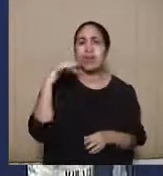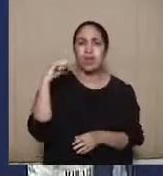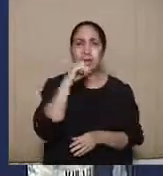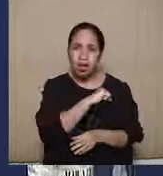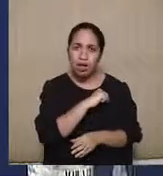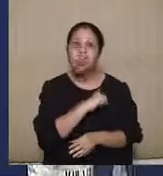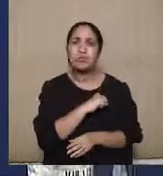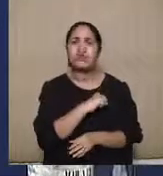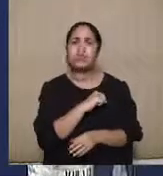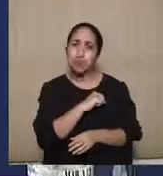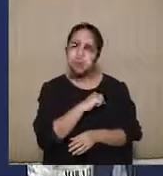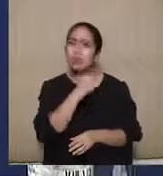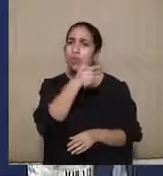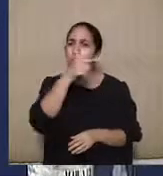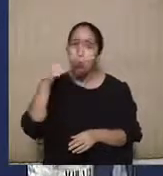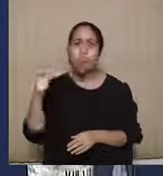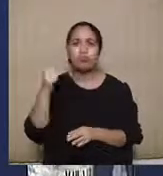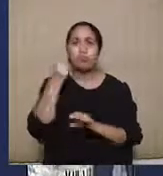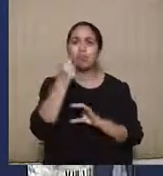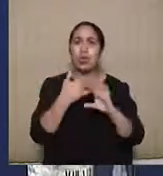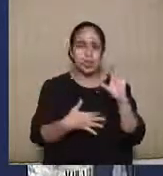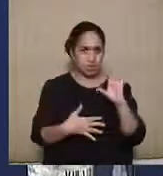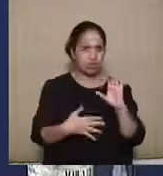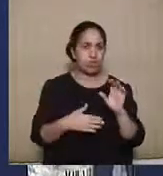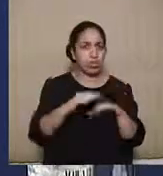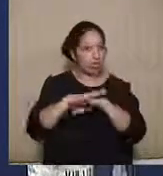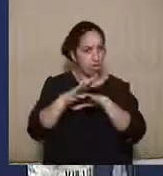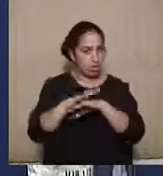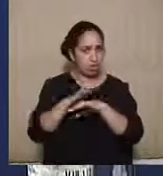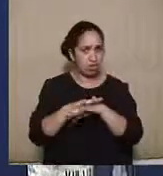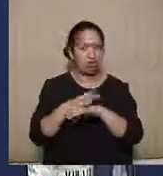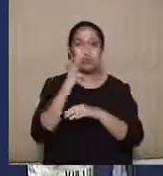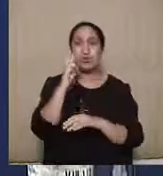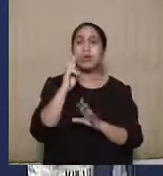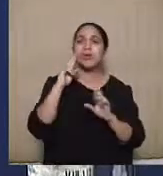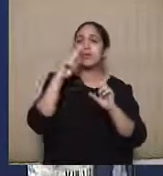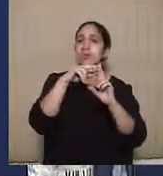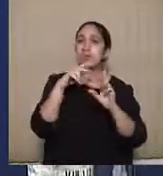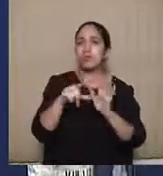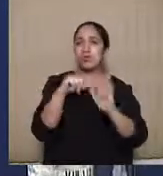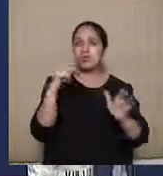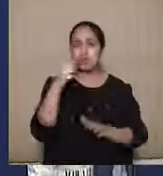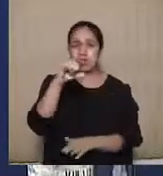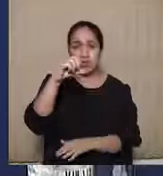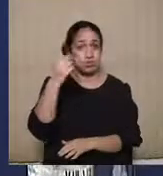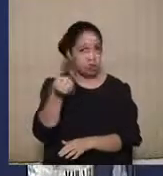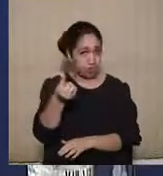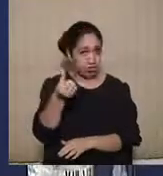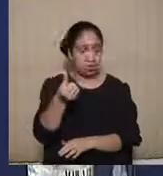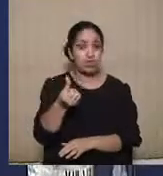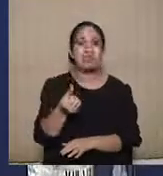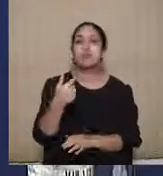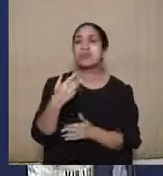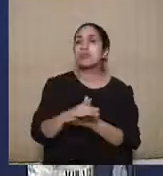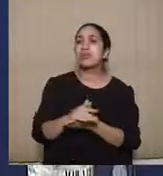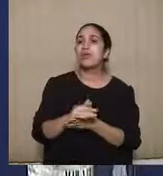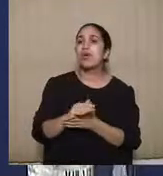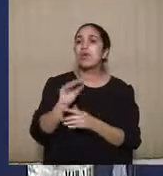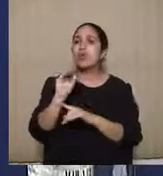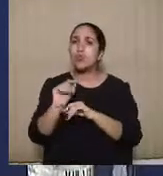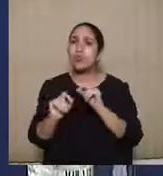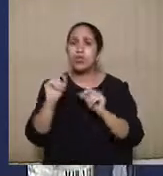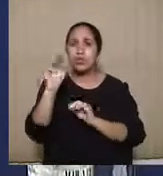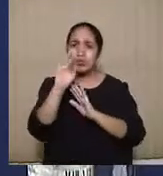por alguns aspectos dessas ações, que é a representação do artigo 96, a representação que vai cuidar do direito de